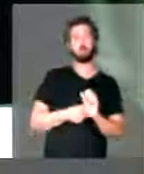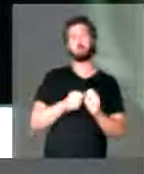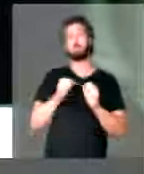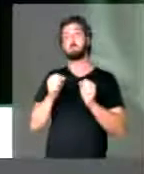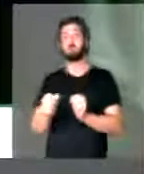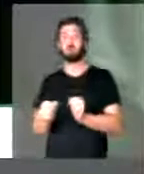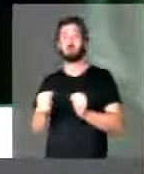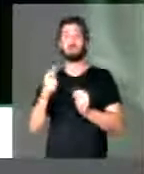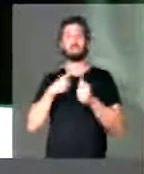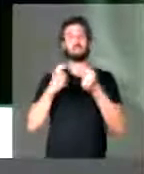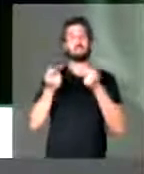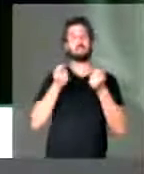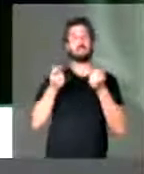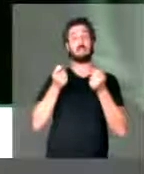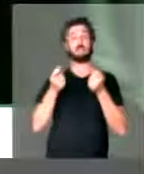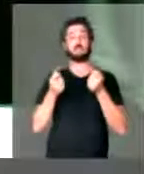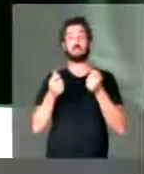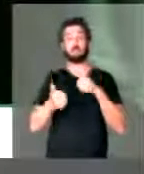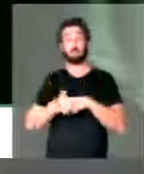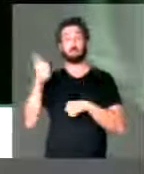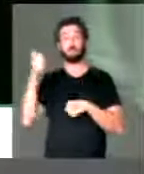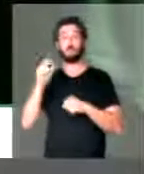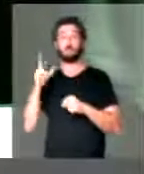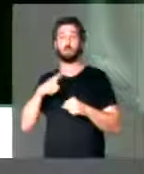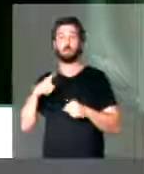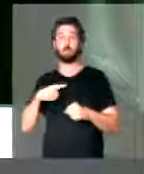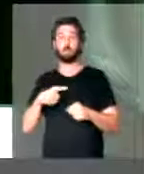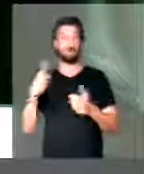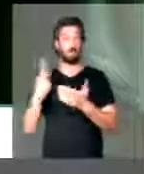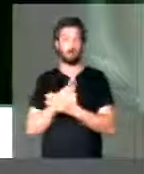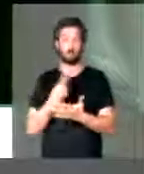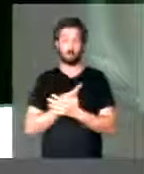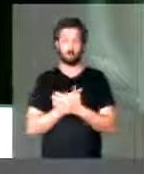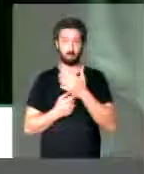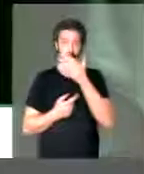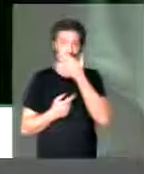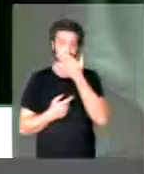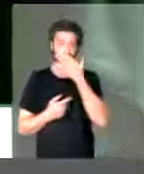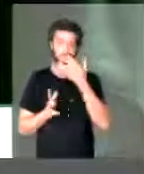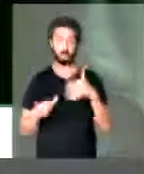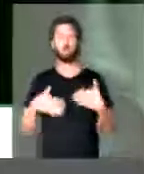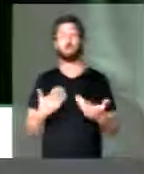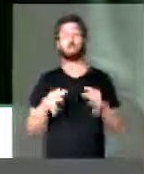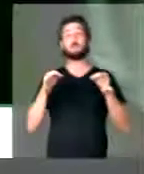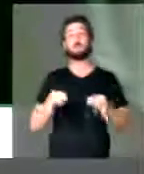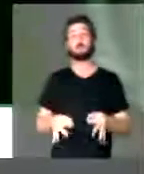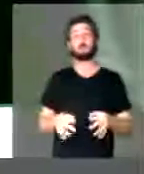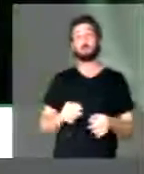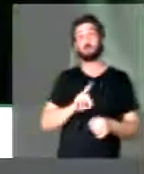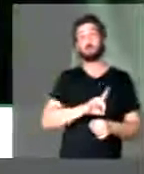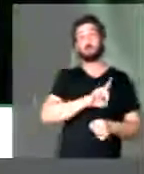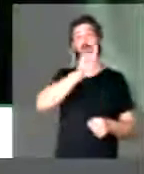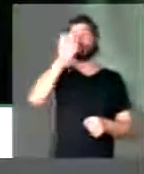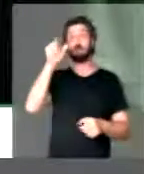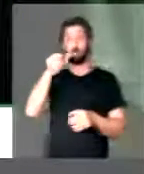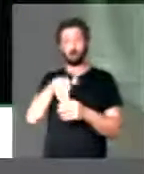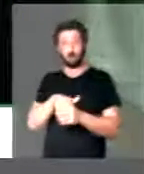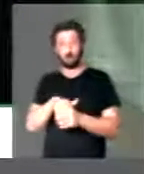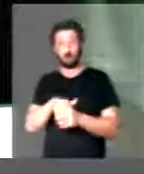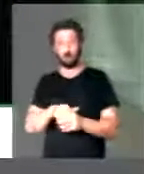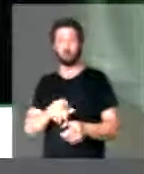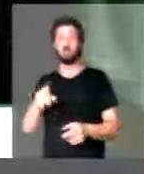podem ainda tentar melhorar o que já nasceu tudo errado. O correto, senhores, é no dia dessa votação